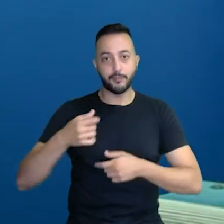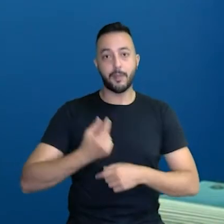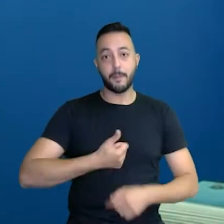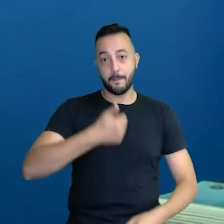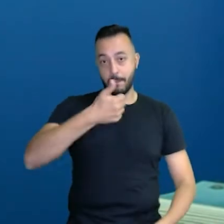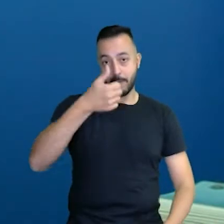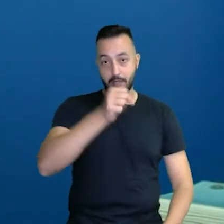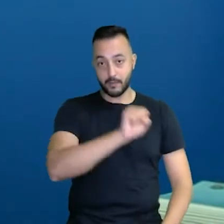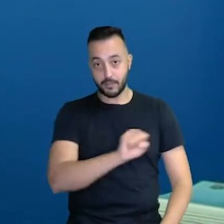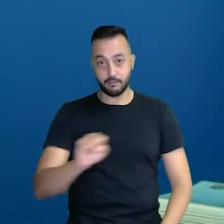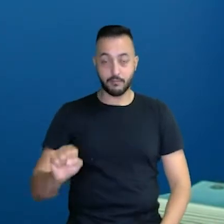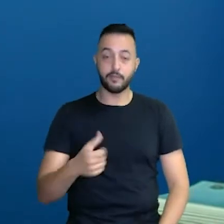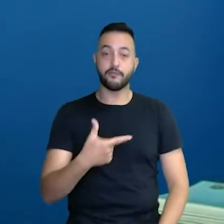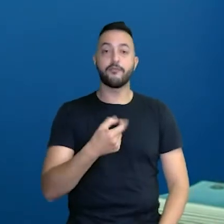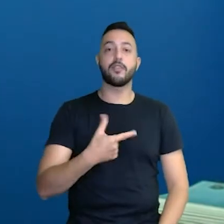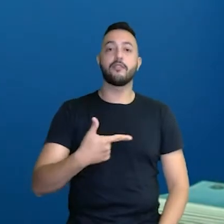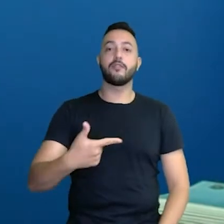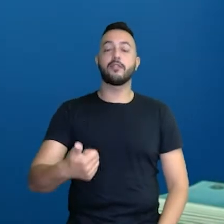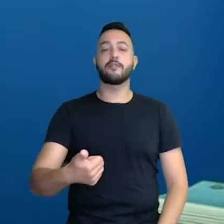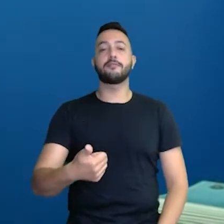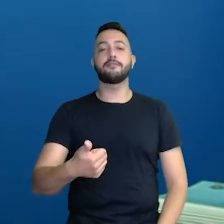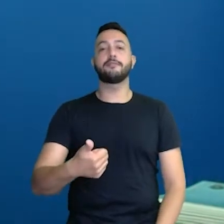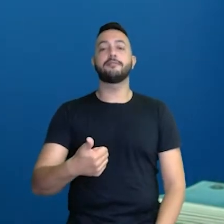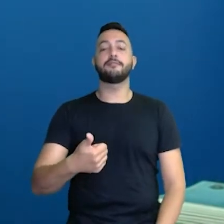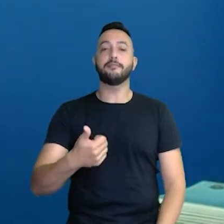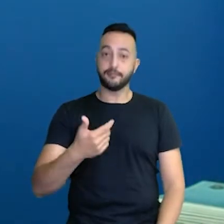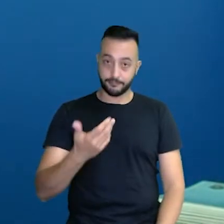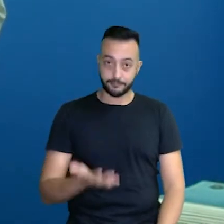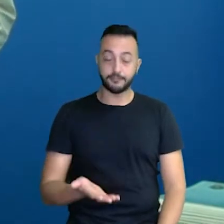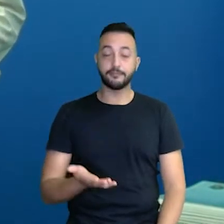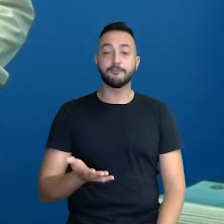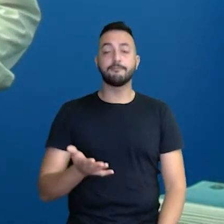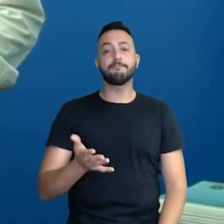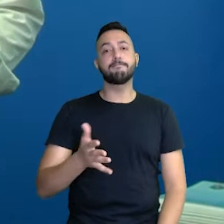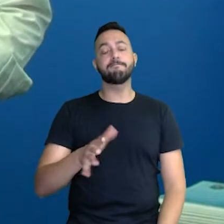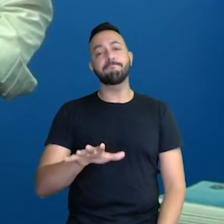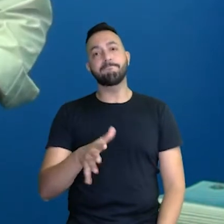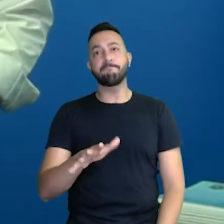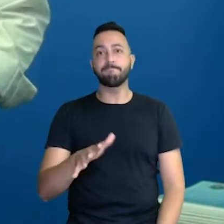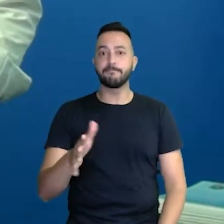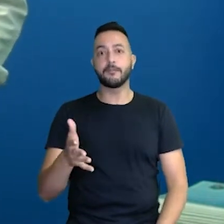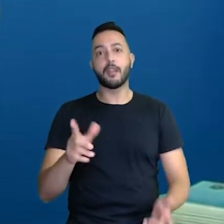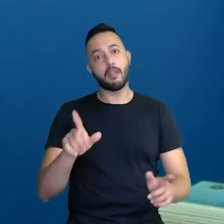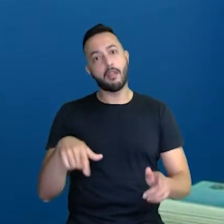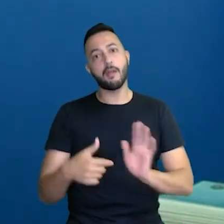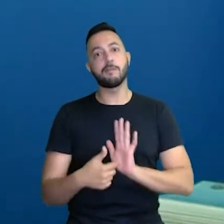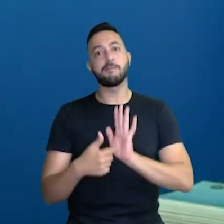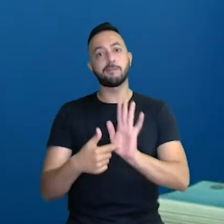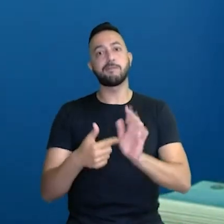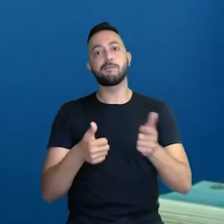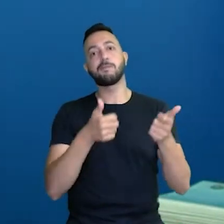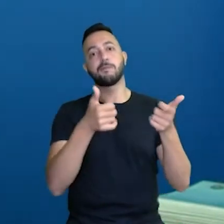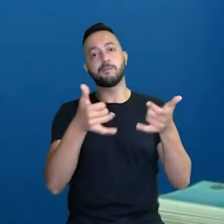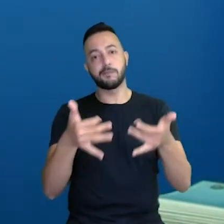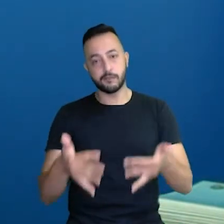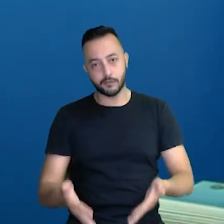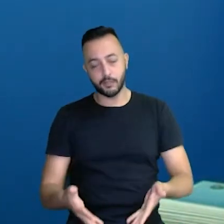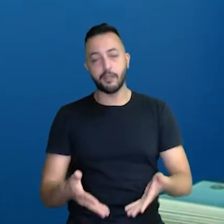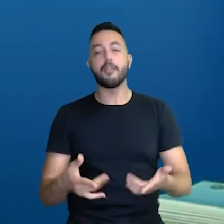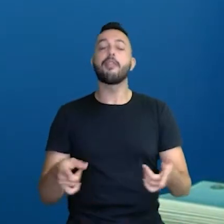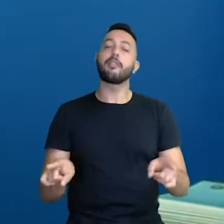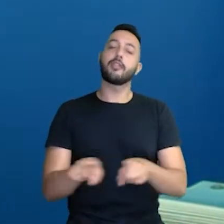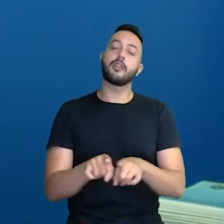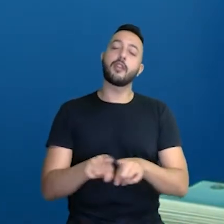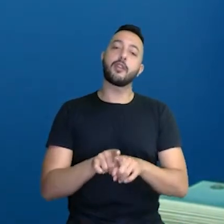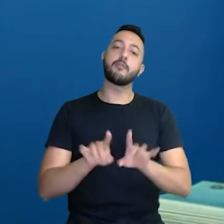primeiro semestre de 2021. Mais ou menos uma prestação de contas e ao mesmo tempo um